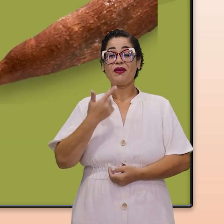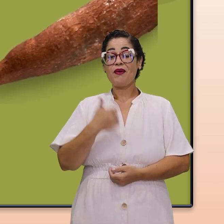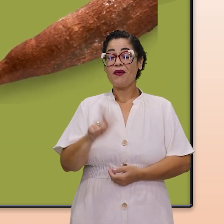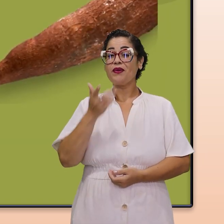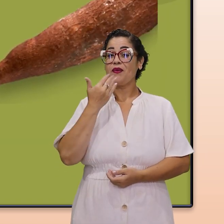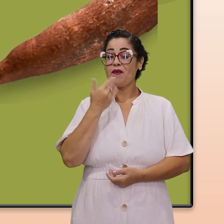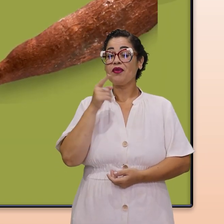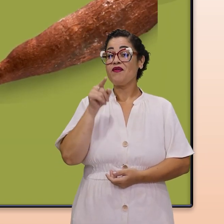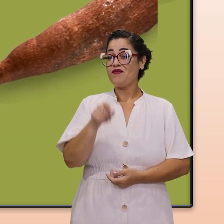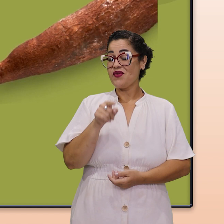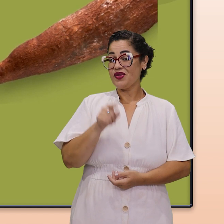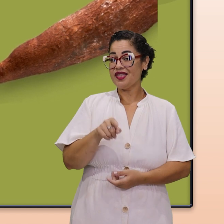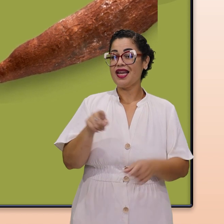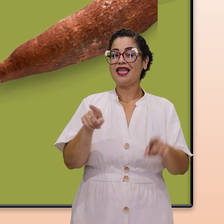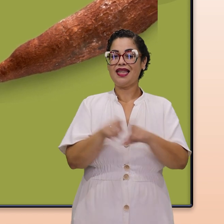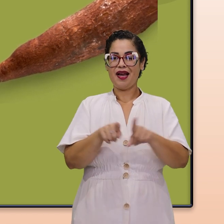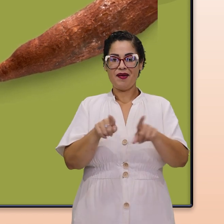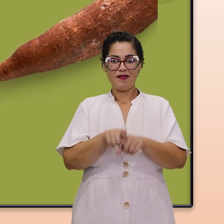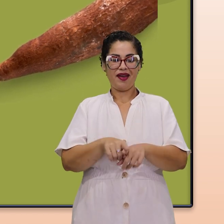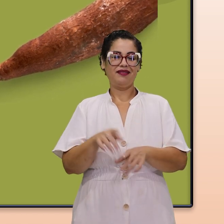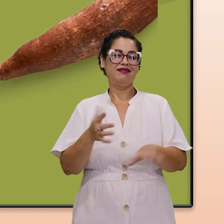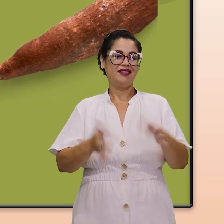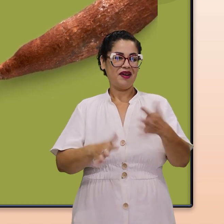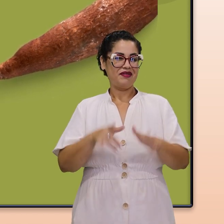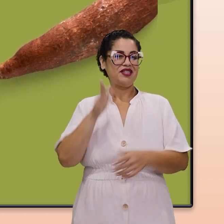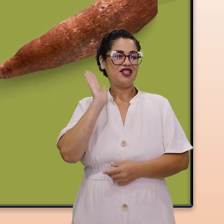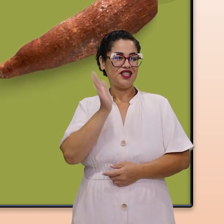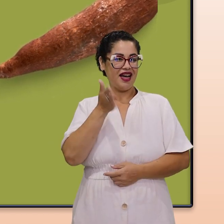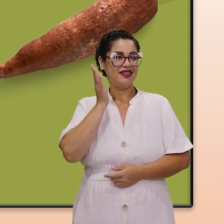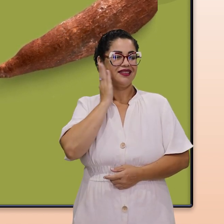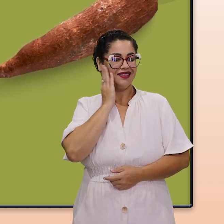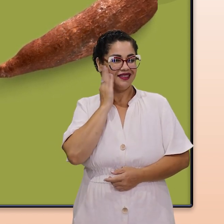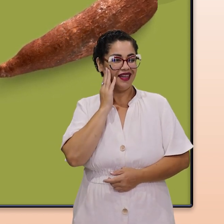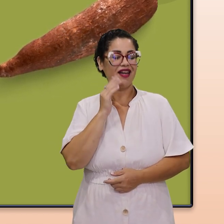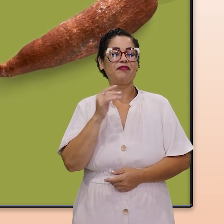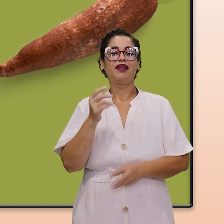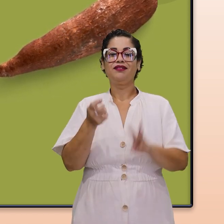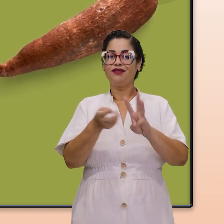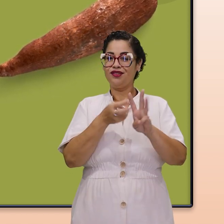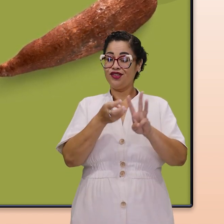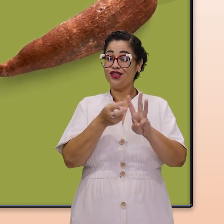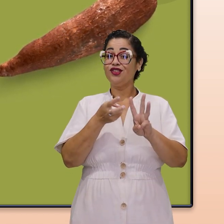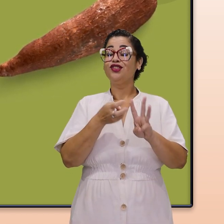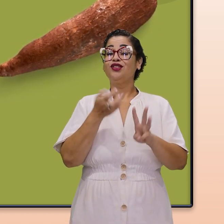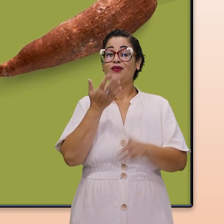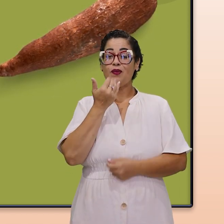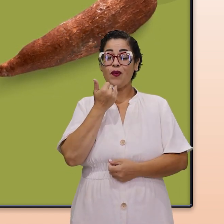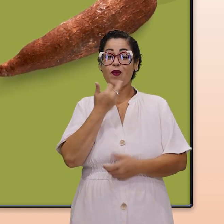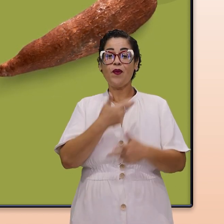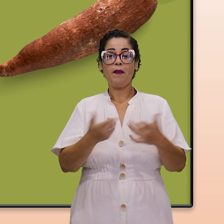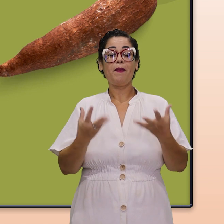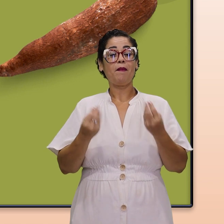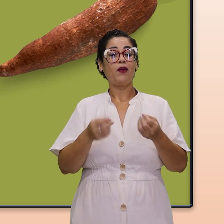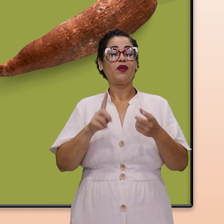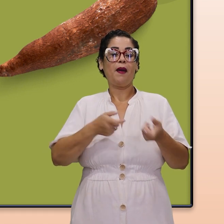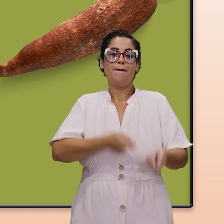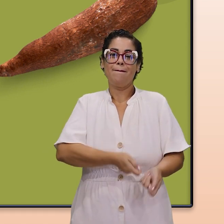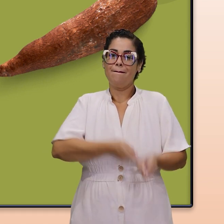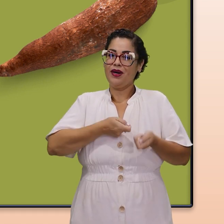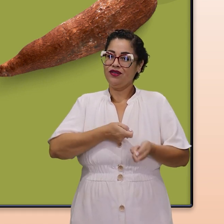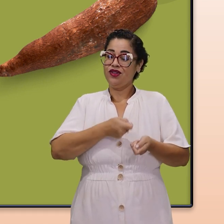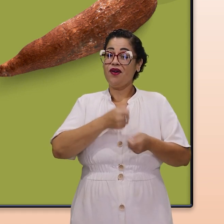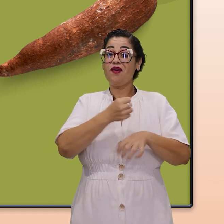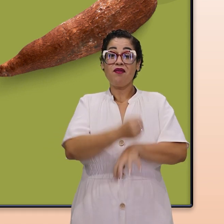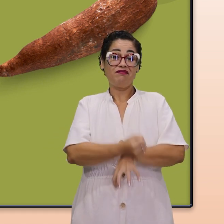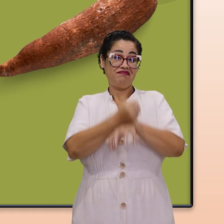Outro alimento que você também provavelmente já sabe, que os indígenas utilizam muito, é a